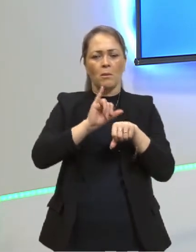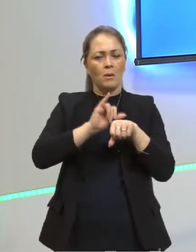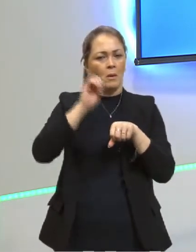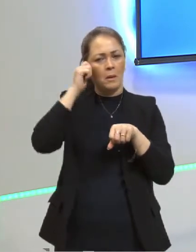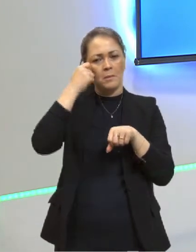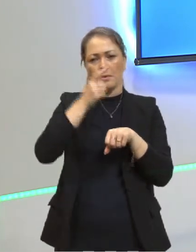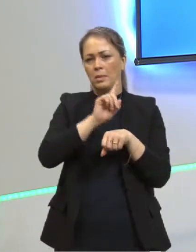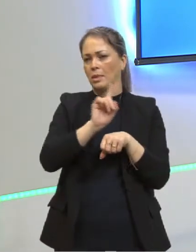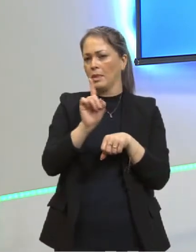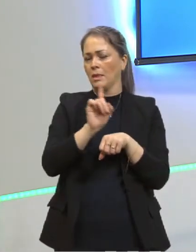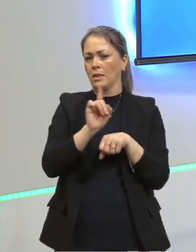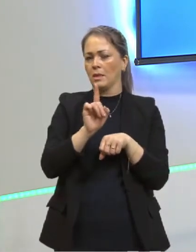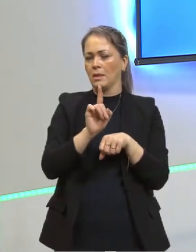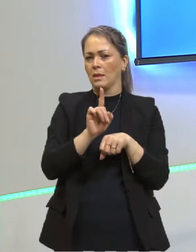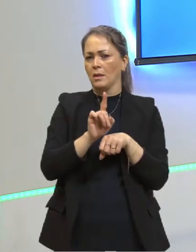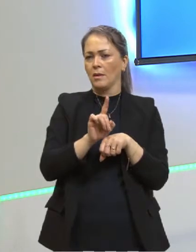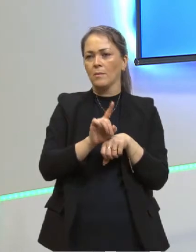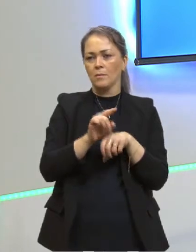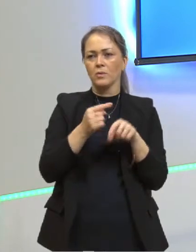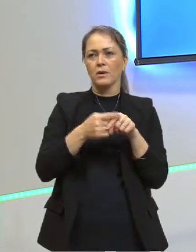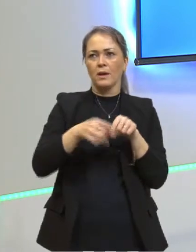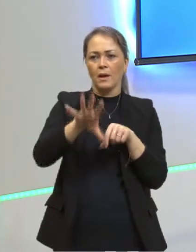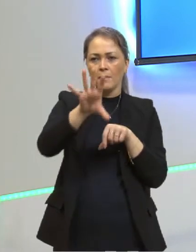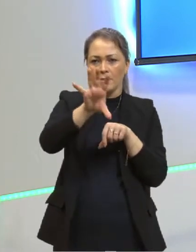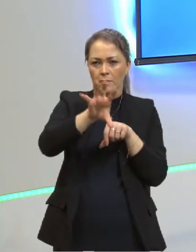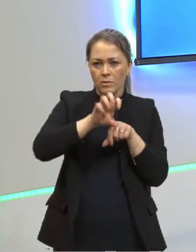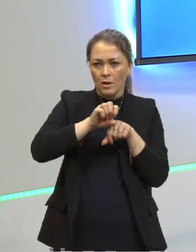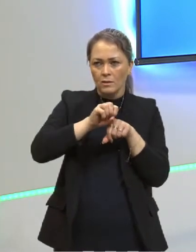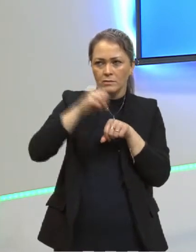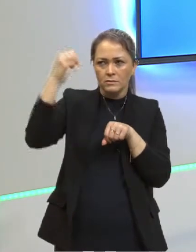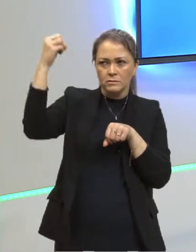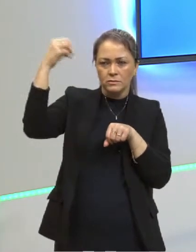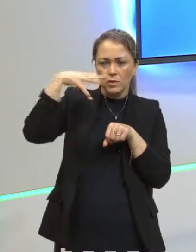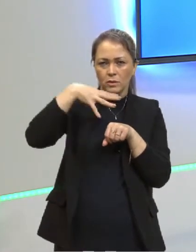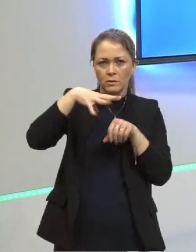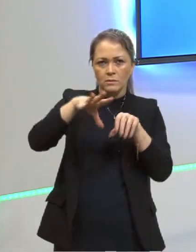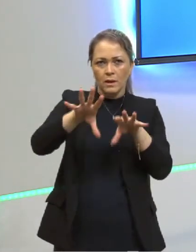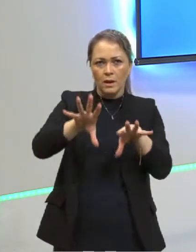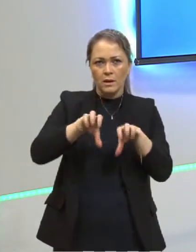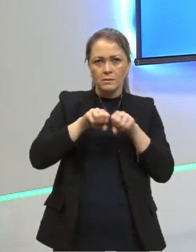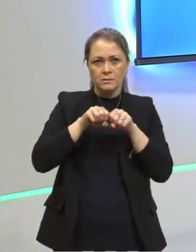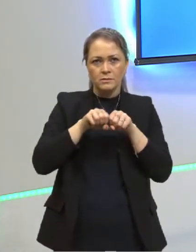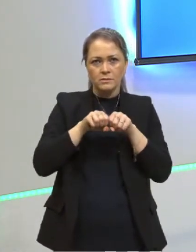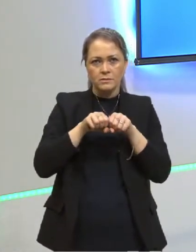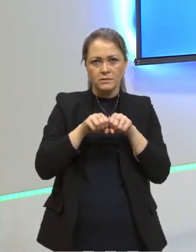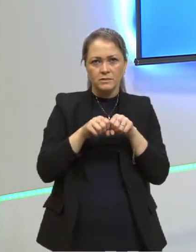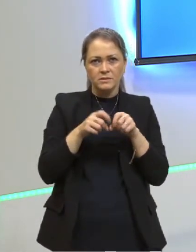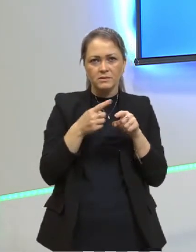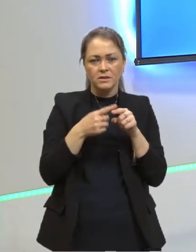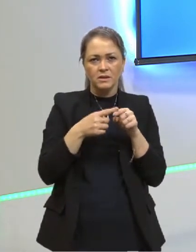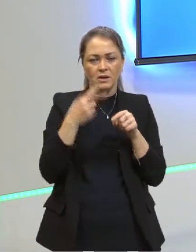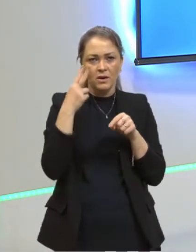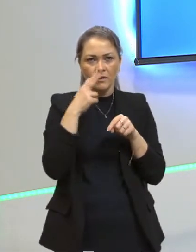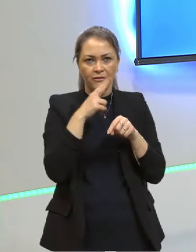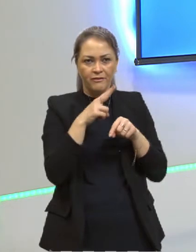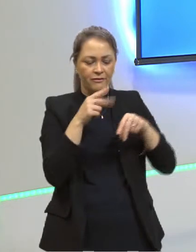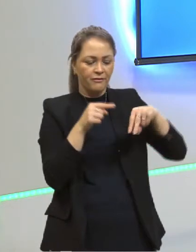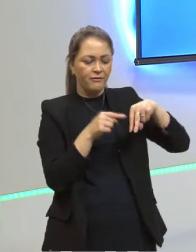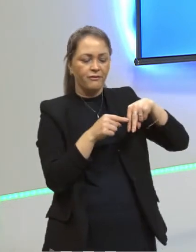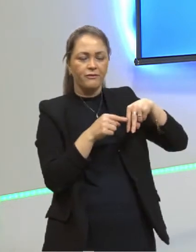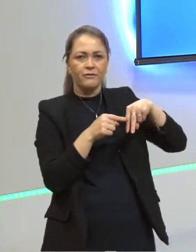Porque ela absorve a luz, mas não absorve toda, tanto que vocês estão vendo a calça.